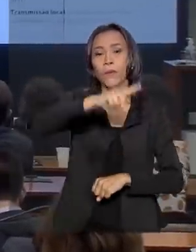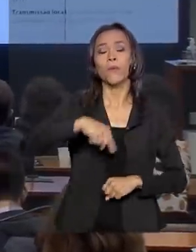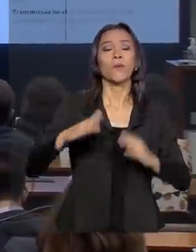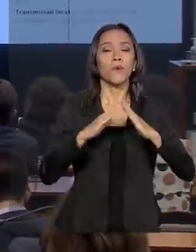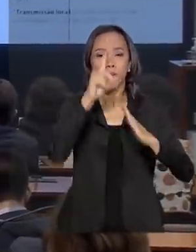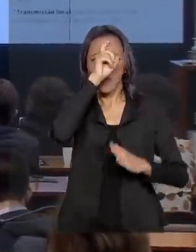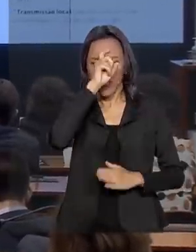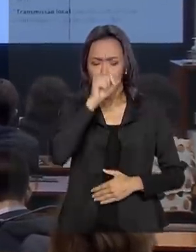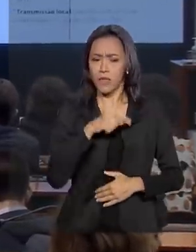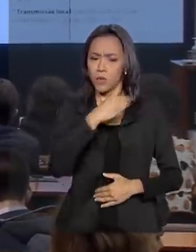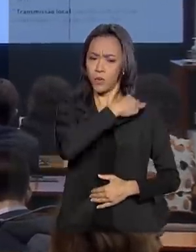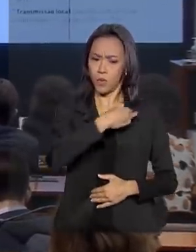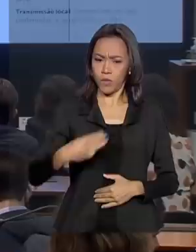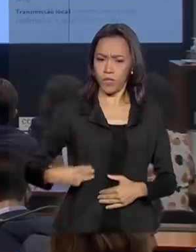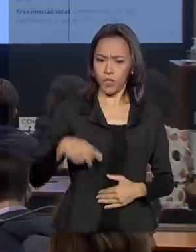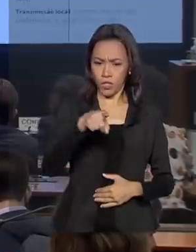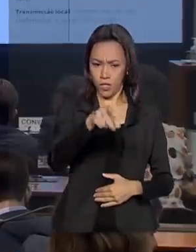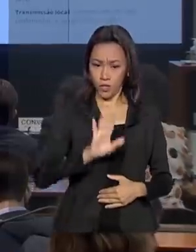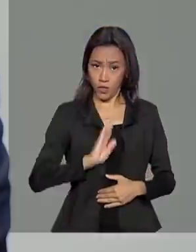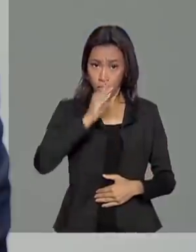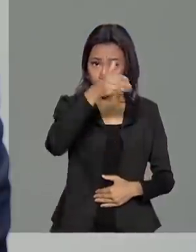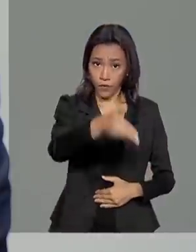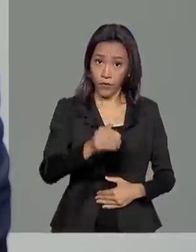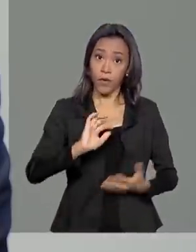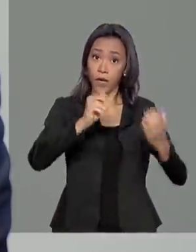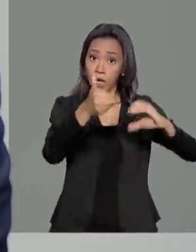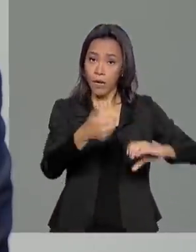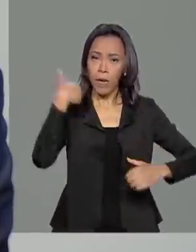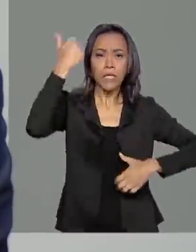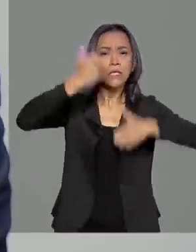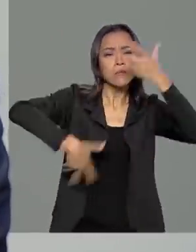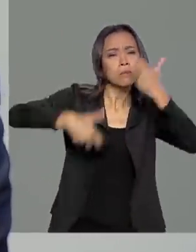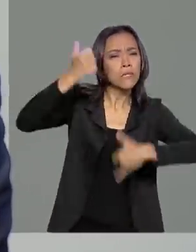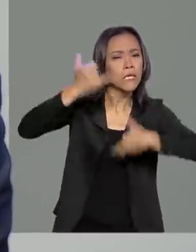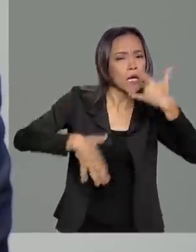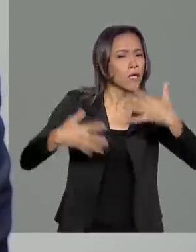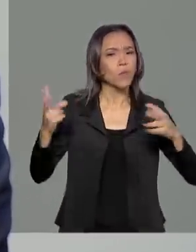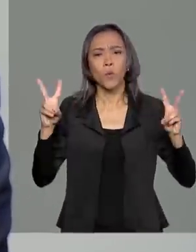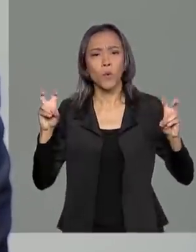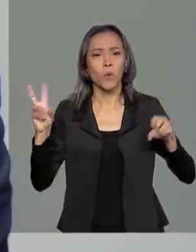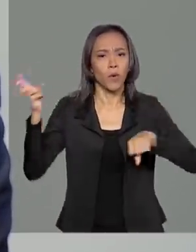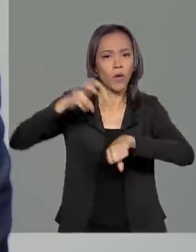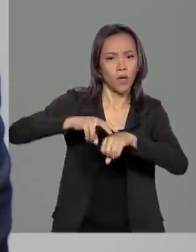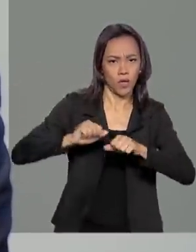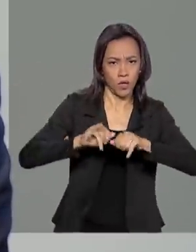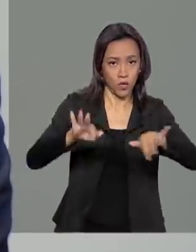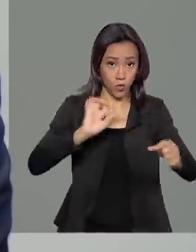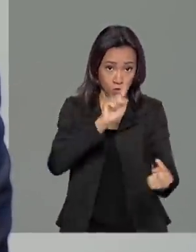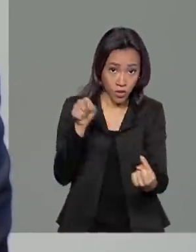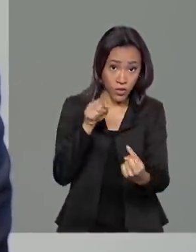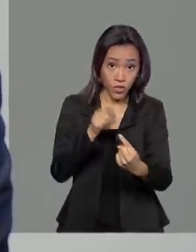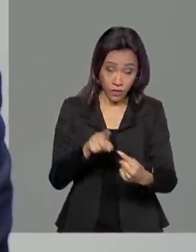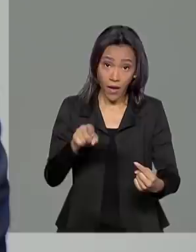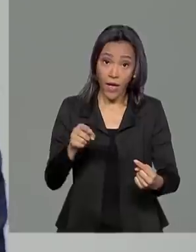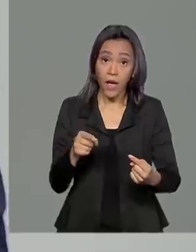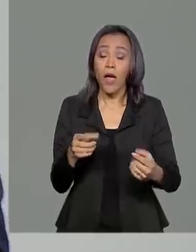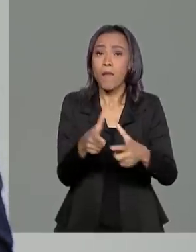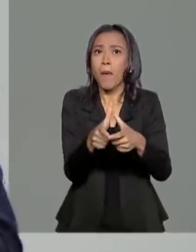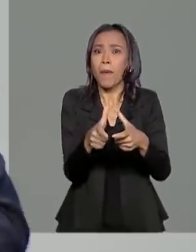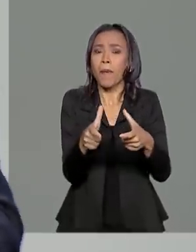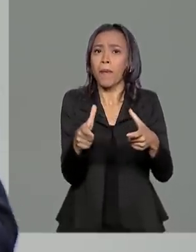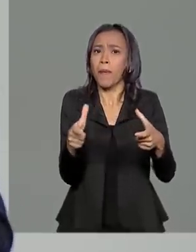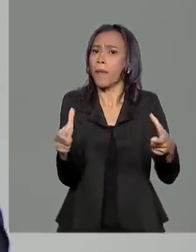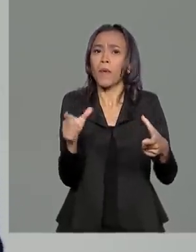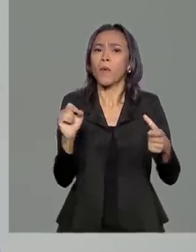à Câmara para falar sobre as ações do governo em relação ao Covid-19, a ideia é aumentar o número de postos de saúde com